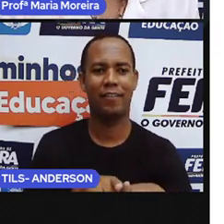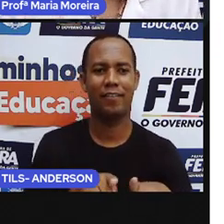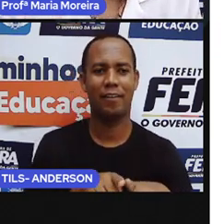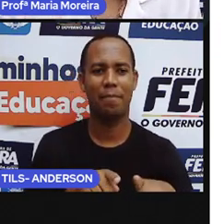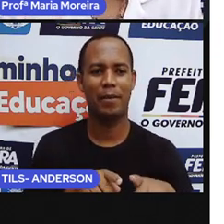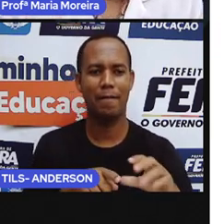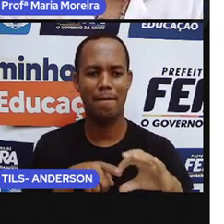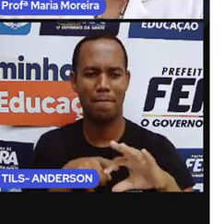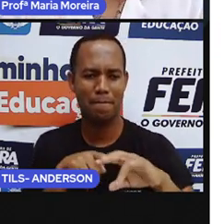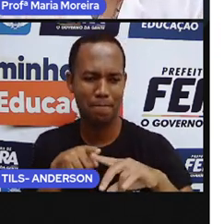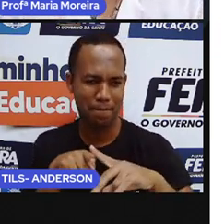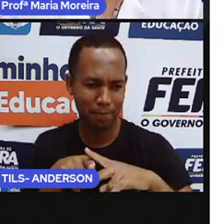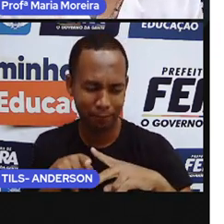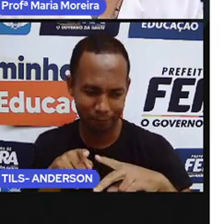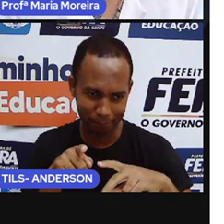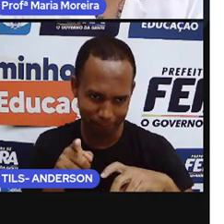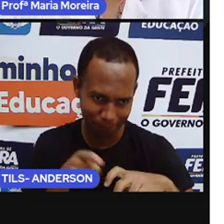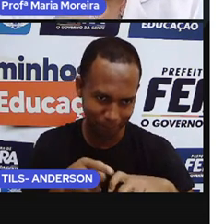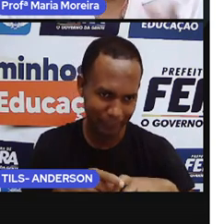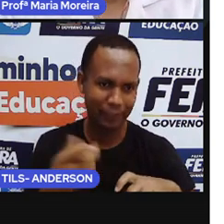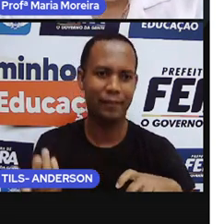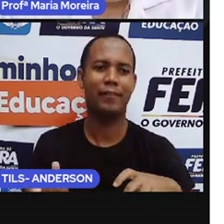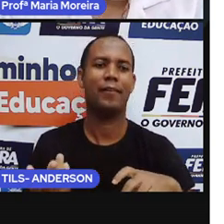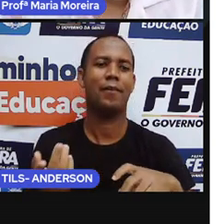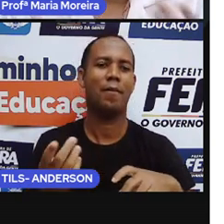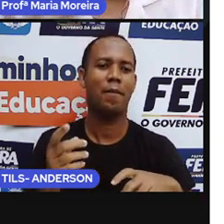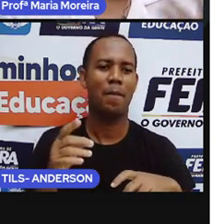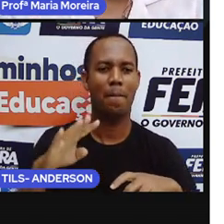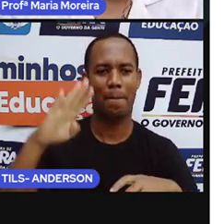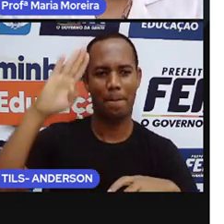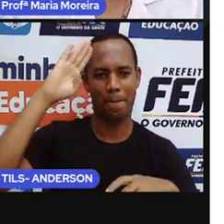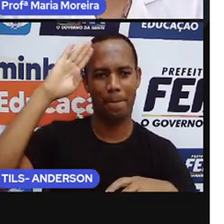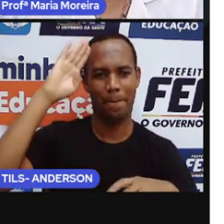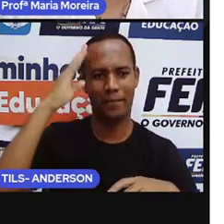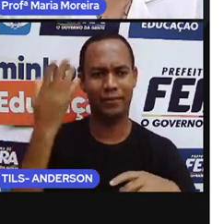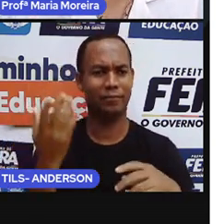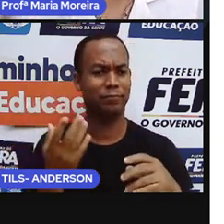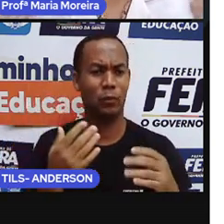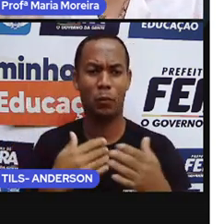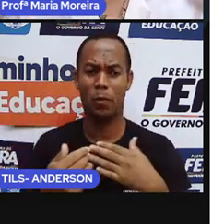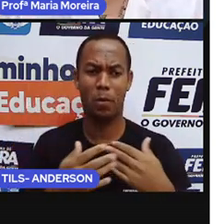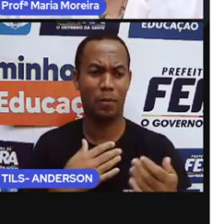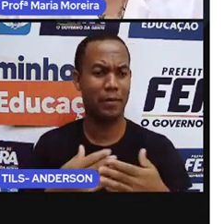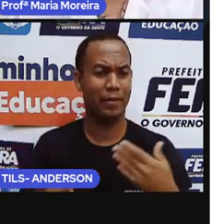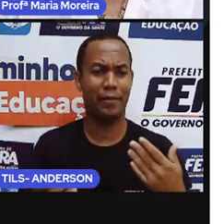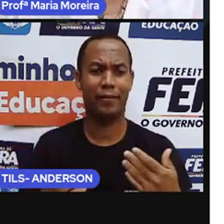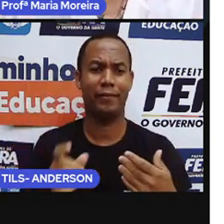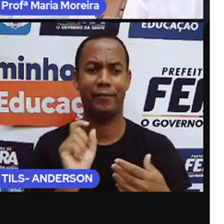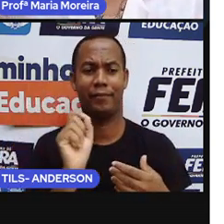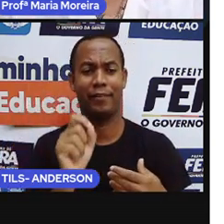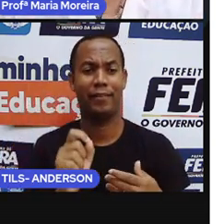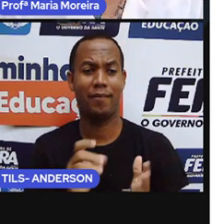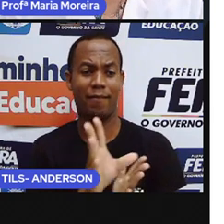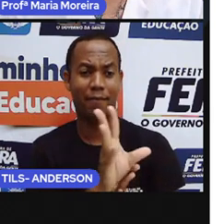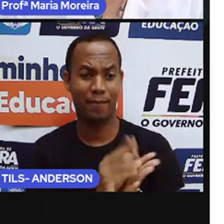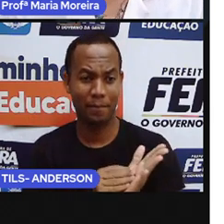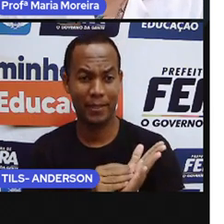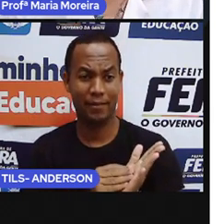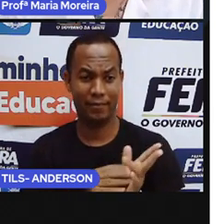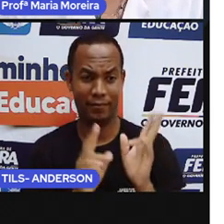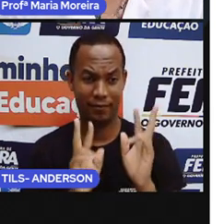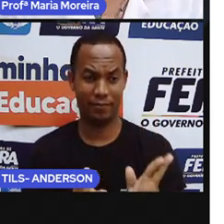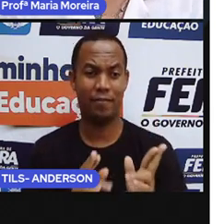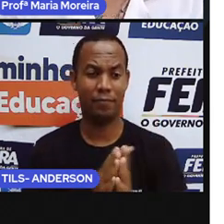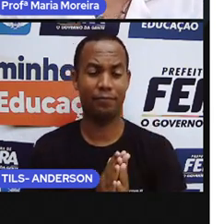de ser pedreiro? Quem já brincou de estar comercializando alguma coisa, de estar vendendo alguma coisa? Então, isso é reproduzir o que a vê os adultos